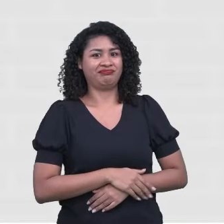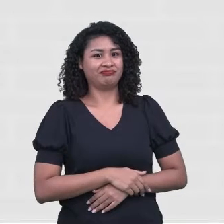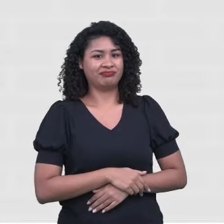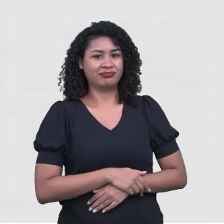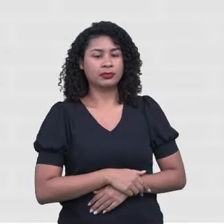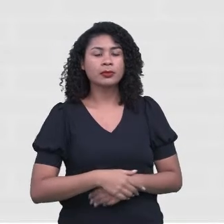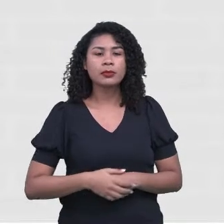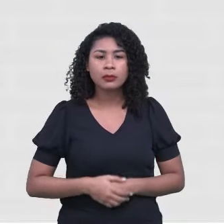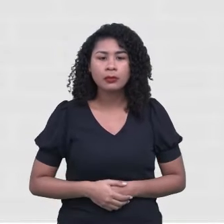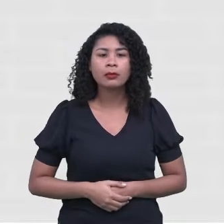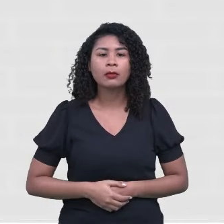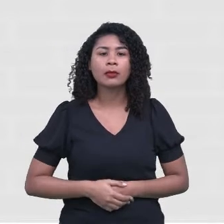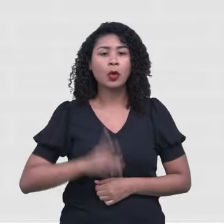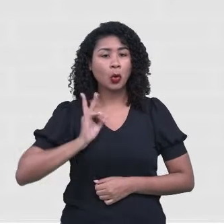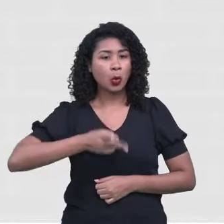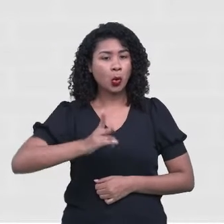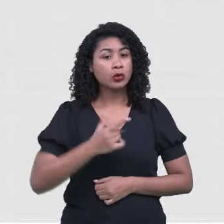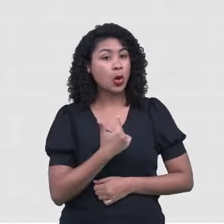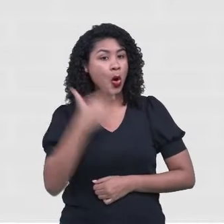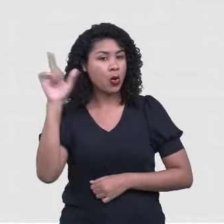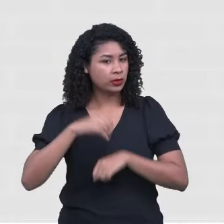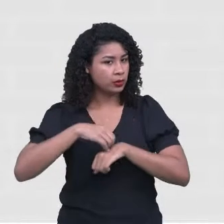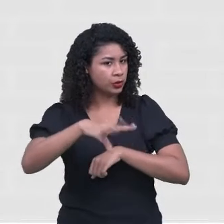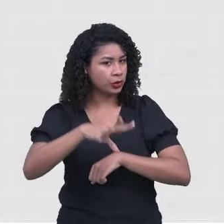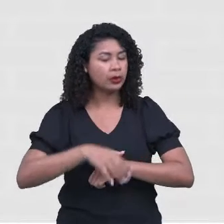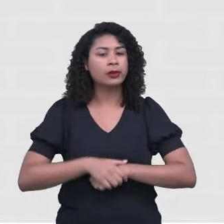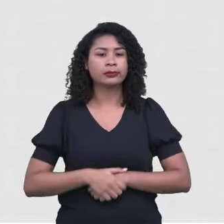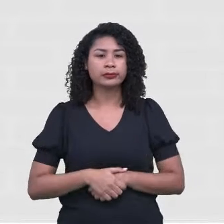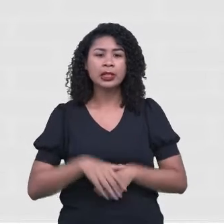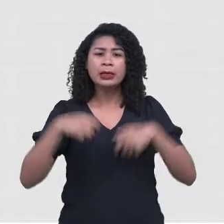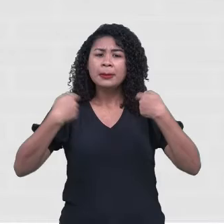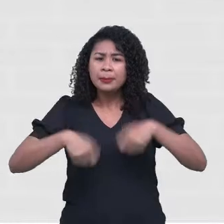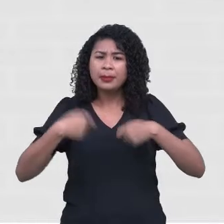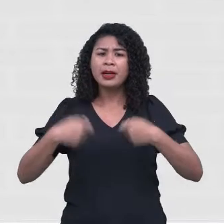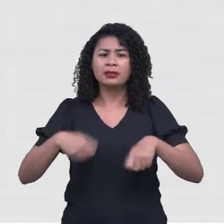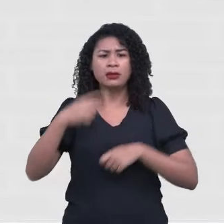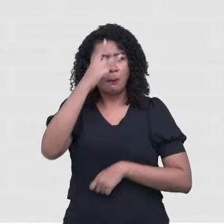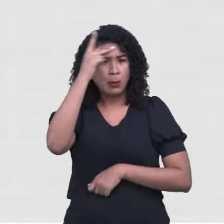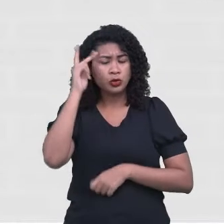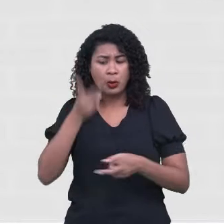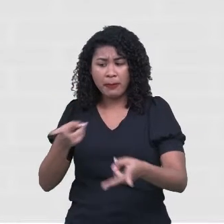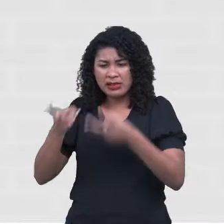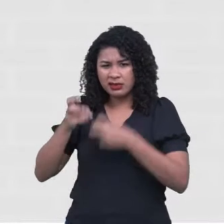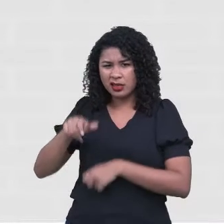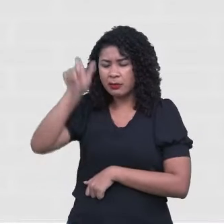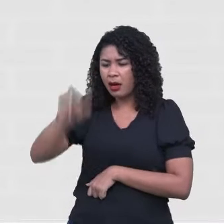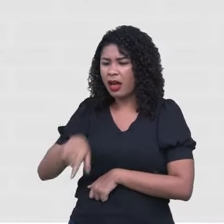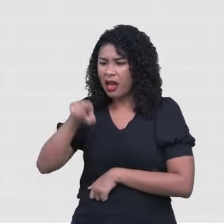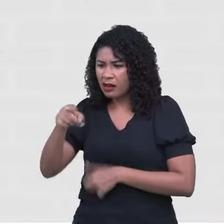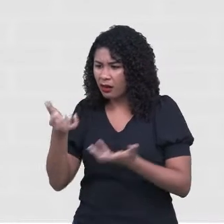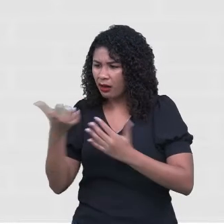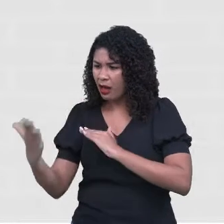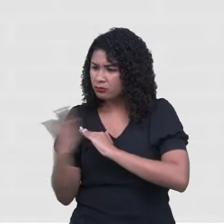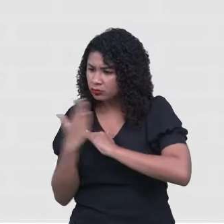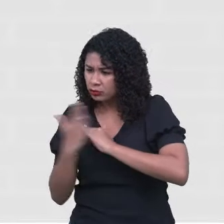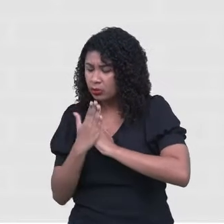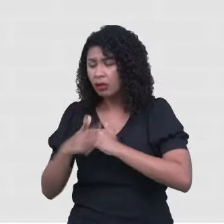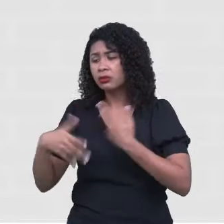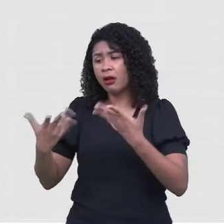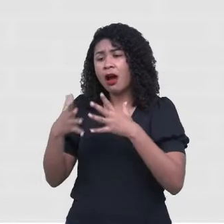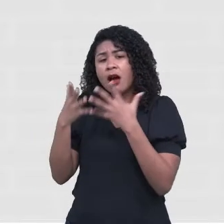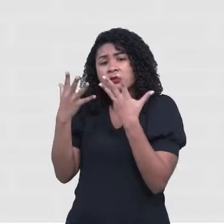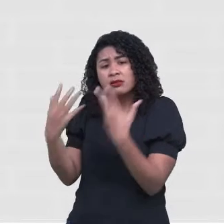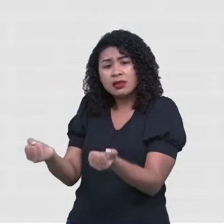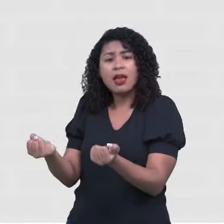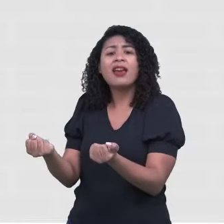as pessoas, né? Que são essenciais para você. Coloque esse tempinho para dedicar para as pessoas que são especiais para